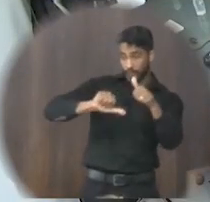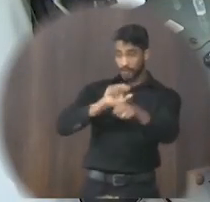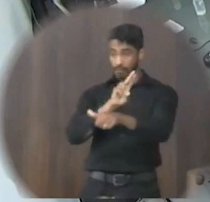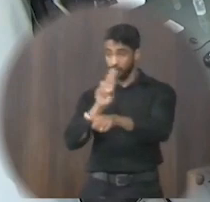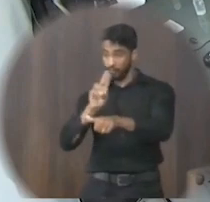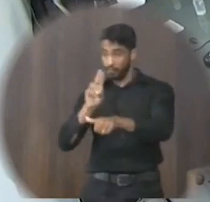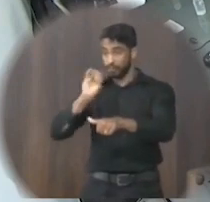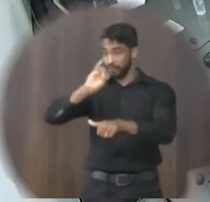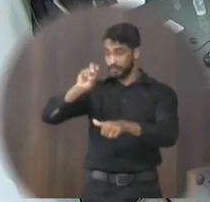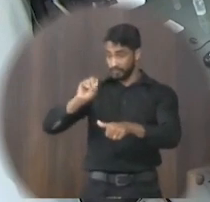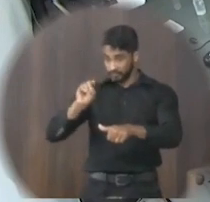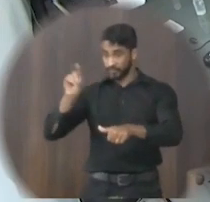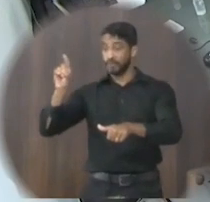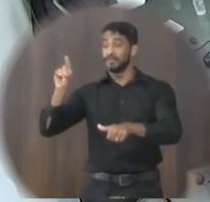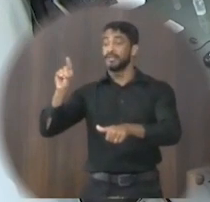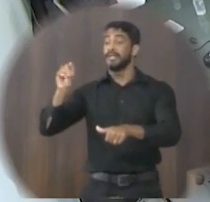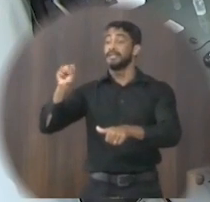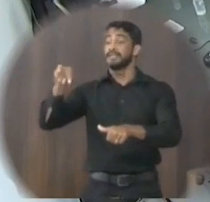Procopio José dos Santos